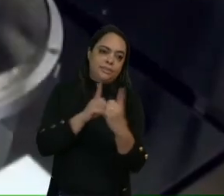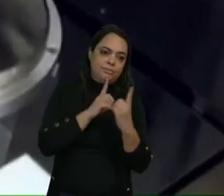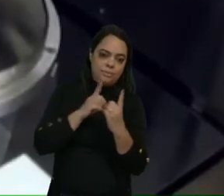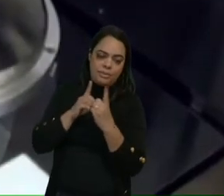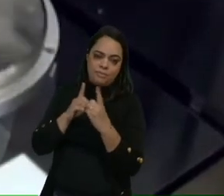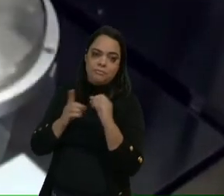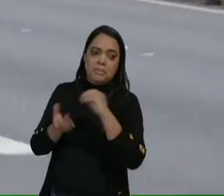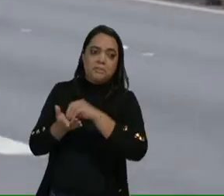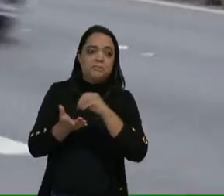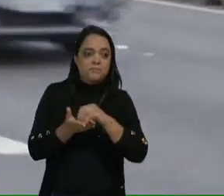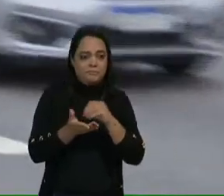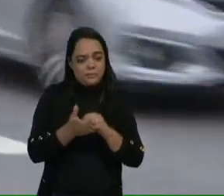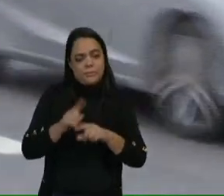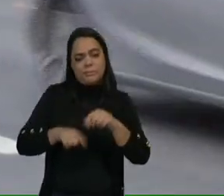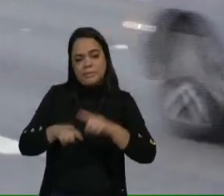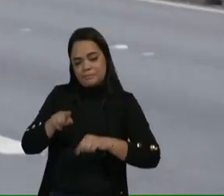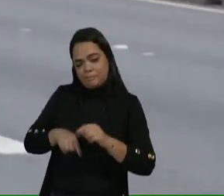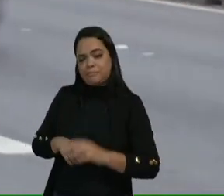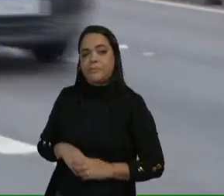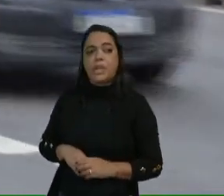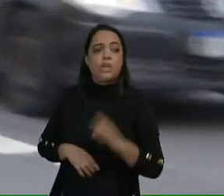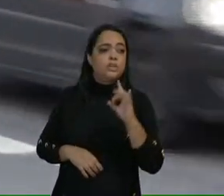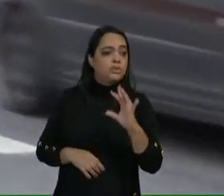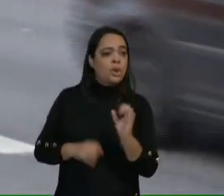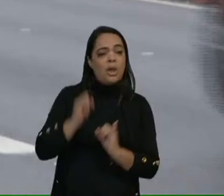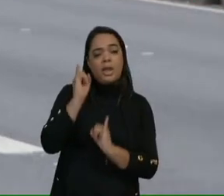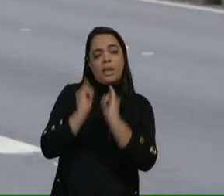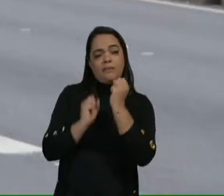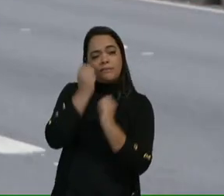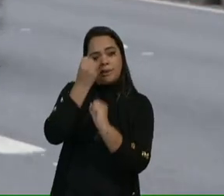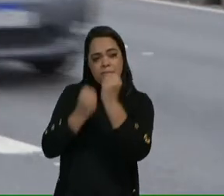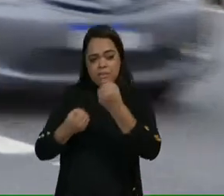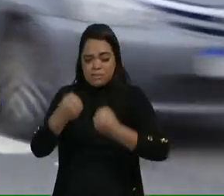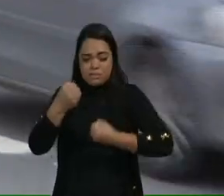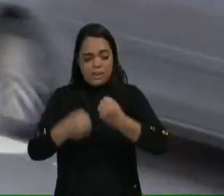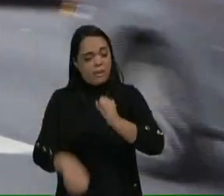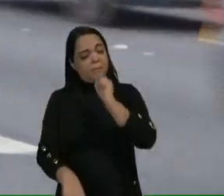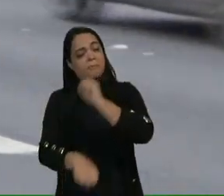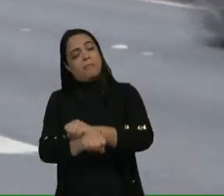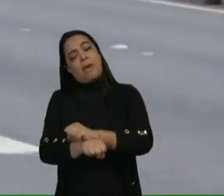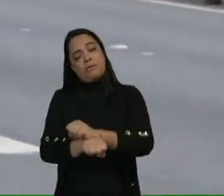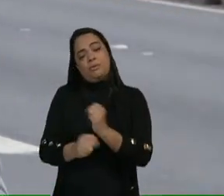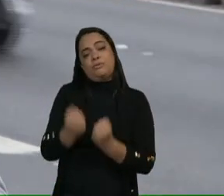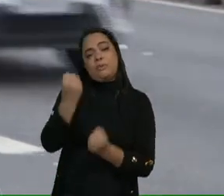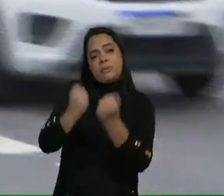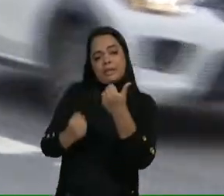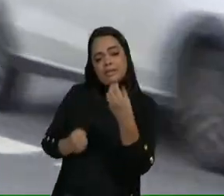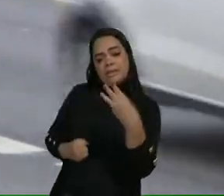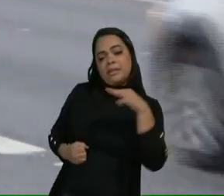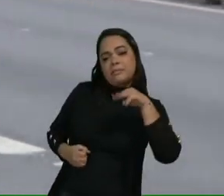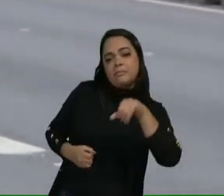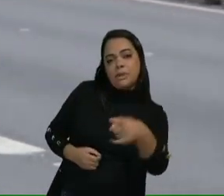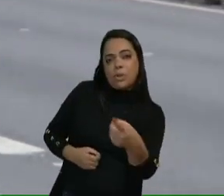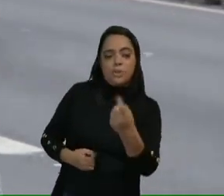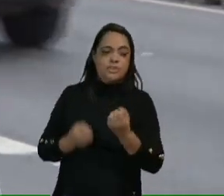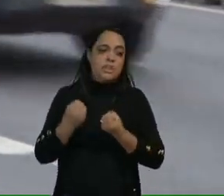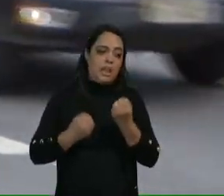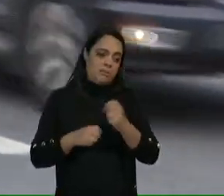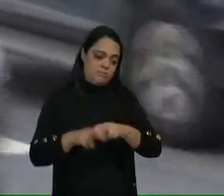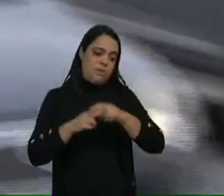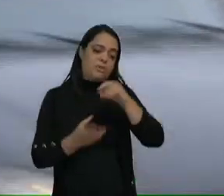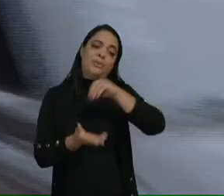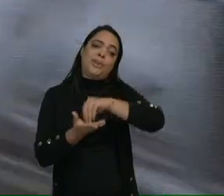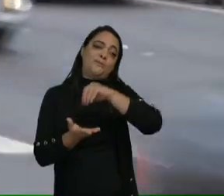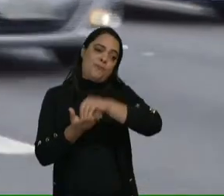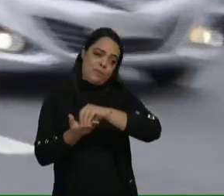no fornecimento. Só a indústria automotiva deixou de fabricar 13 milhões de veículos por falta de semicondutores em todo o